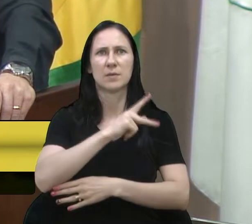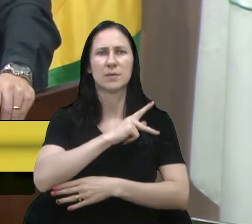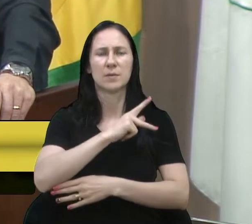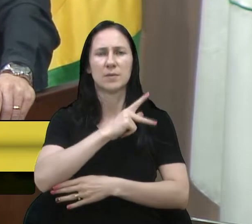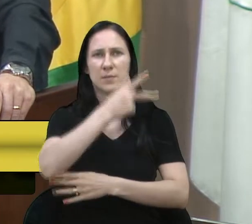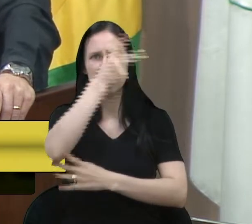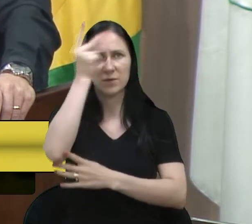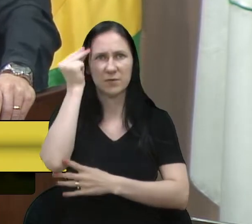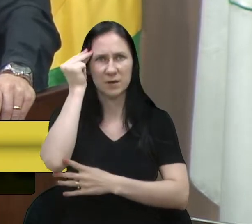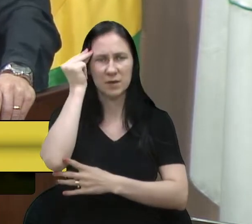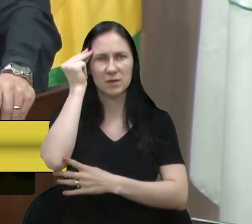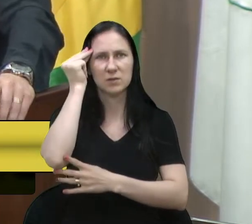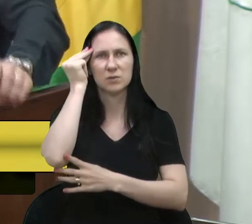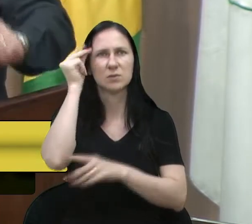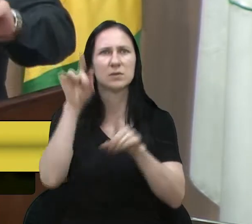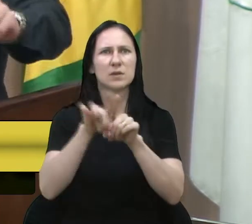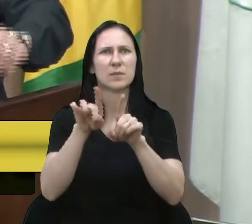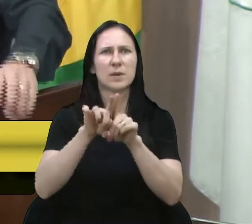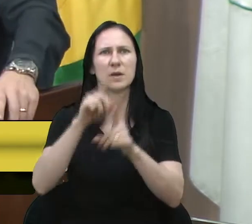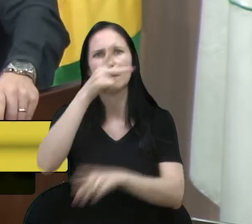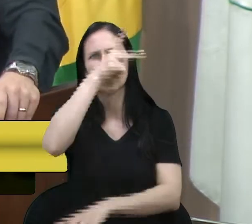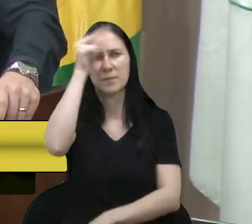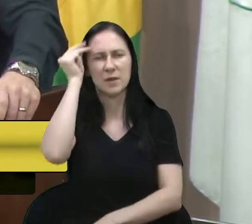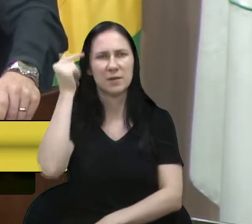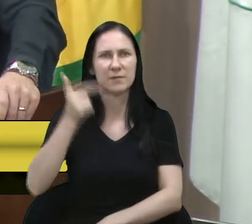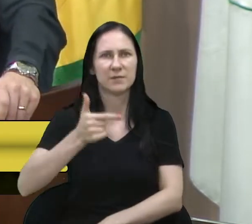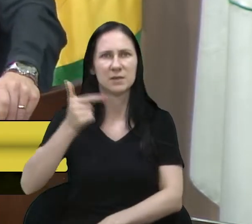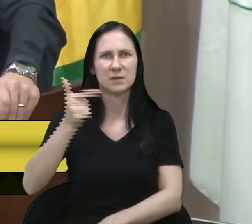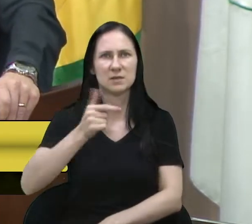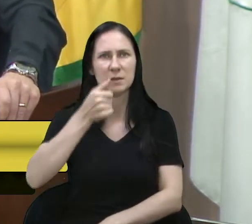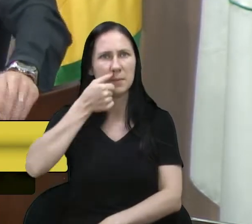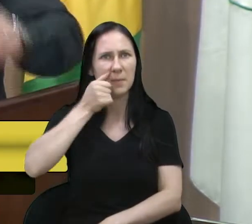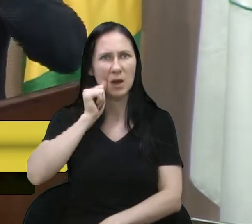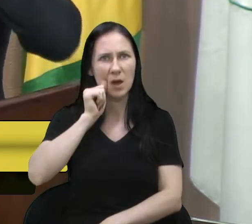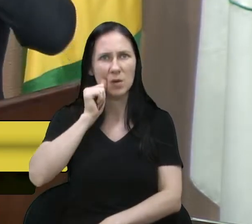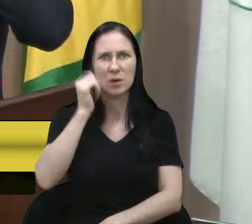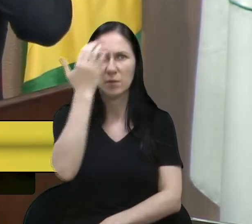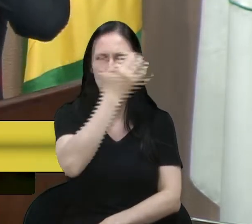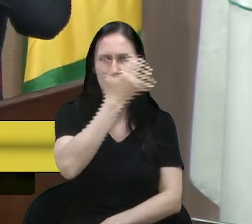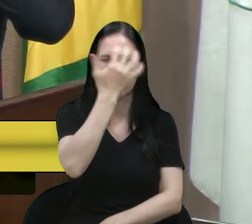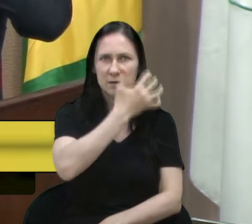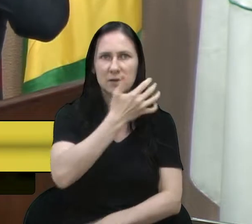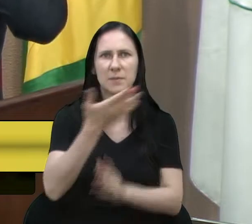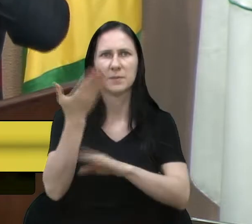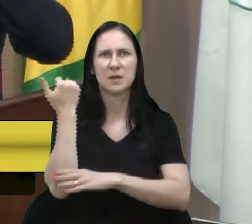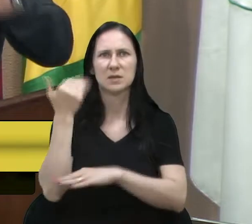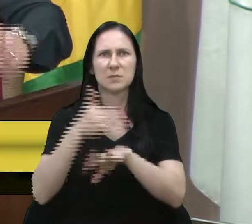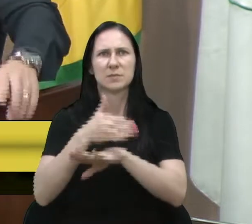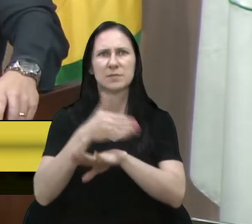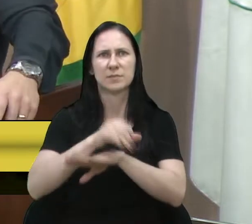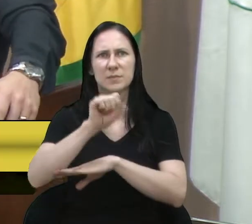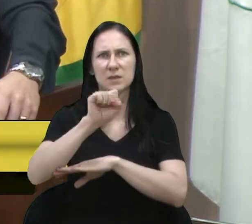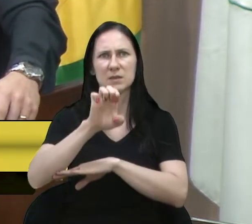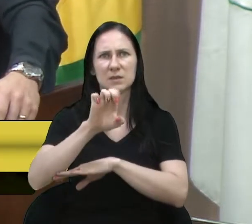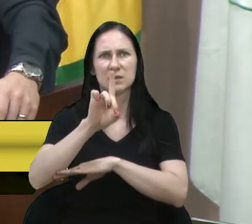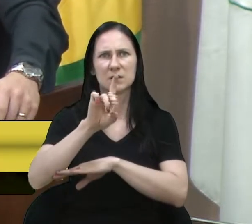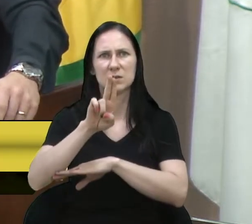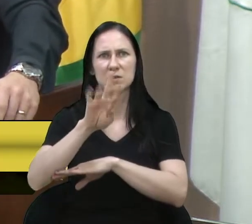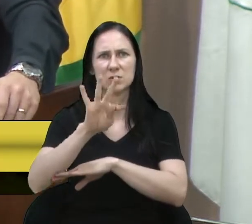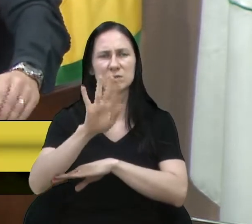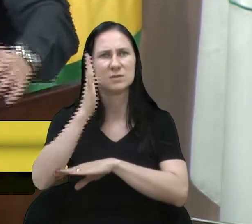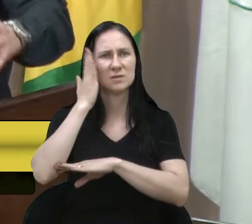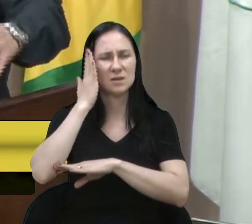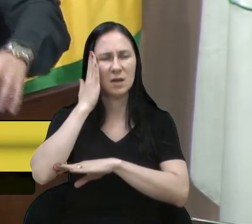-prefeita Paula Iores, que faziam parte da Sedut, sabem do problema que é o